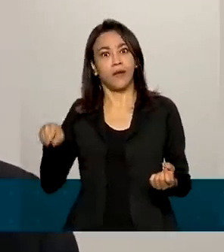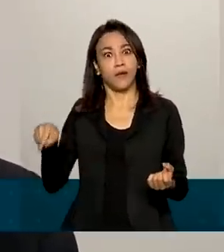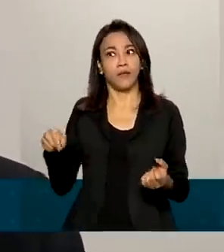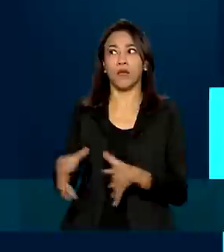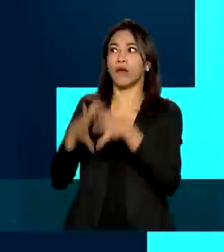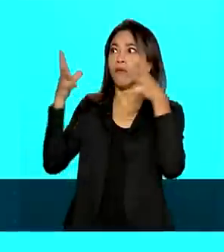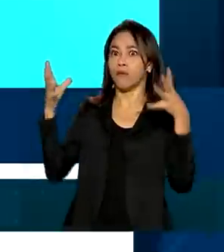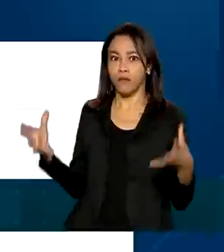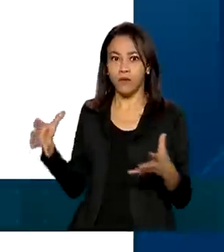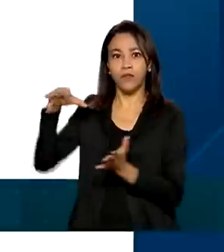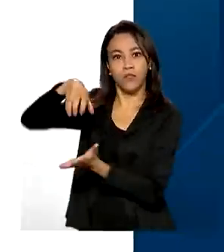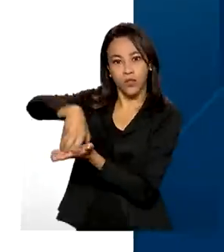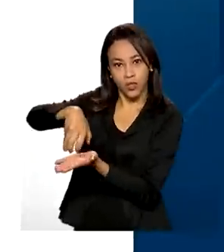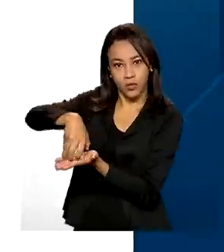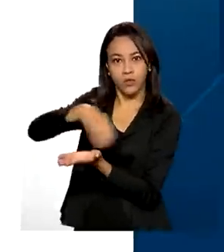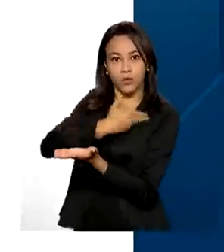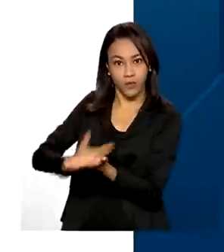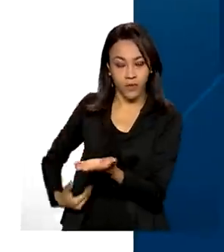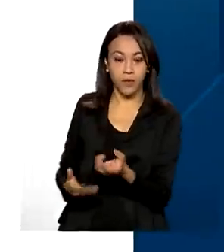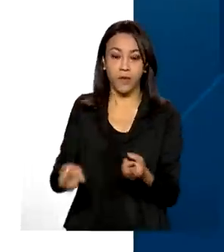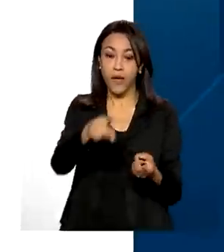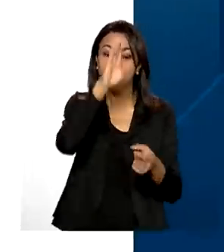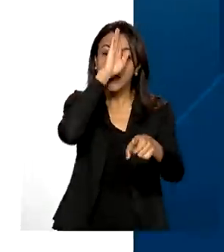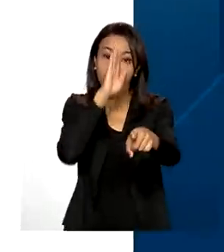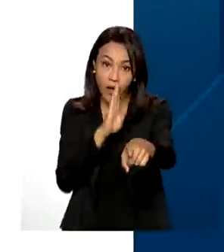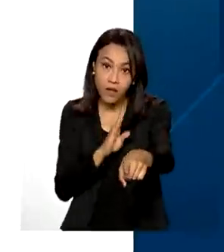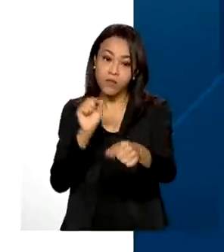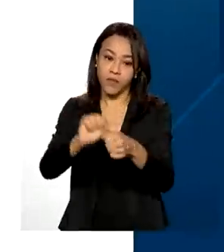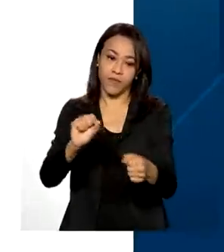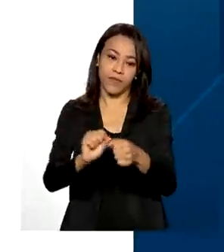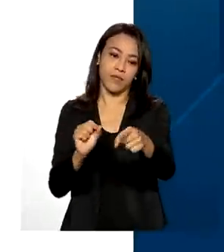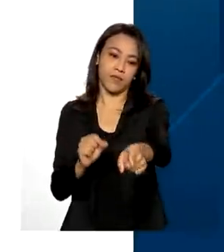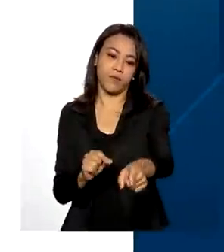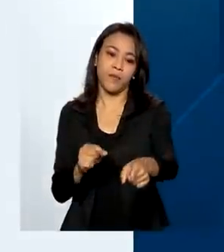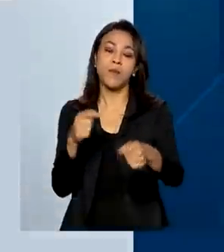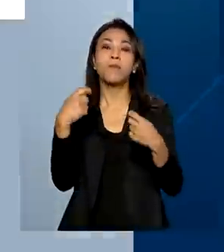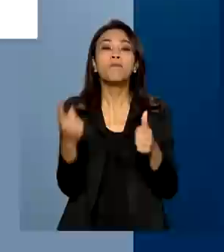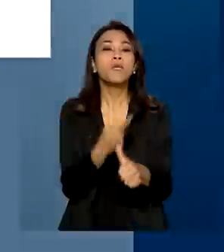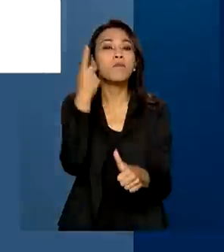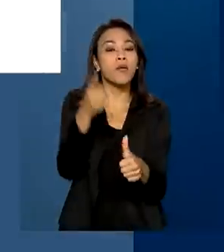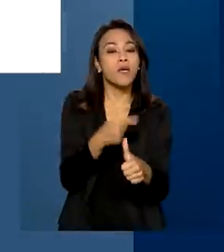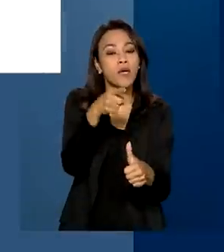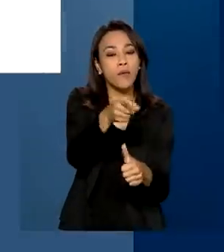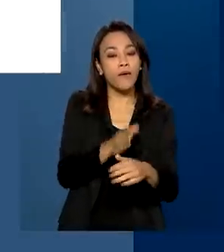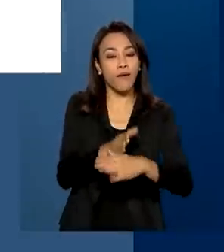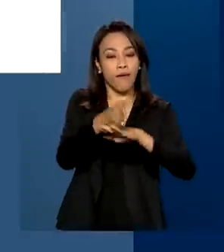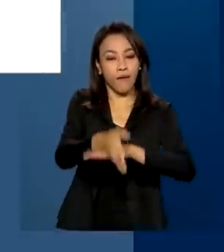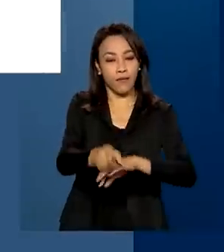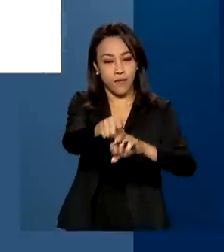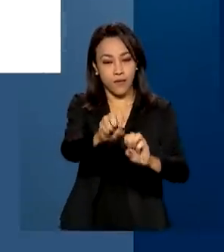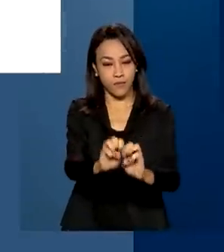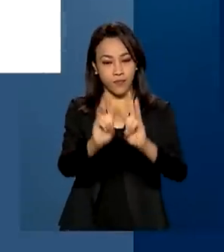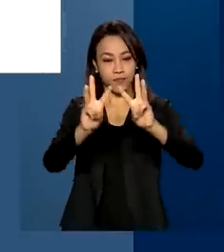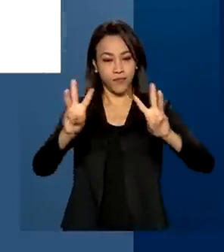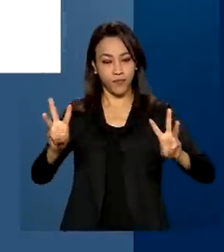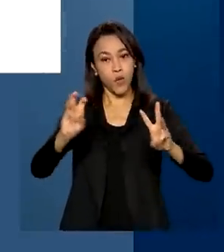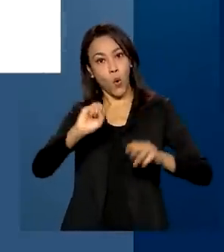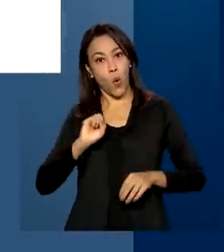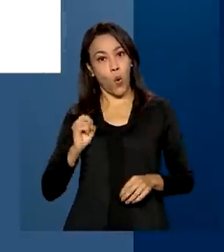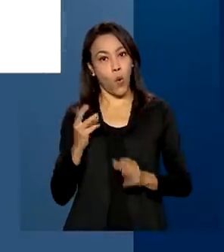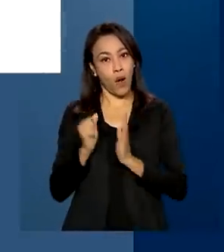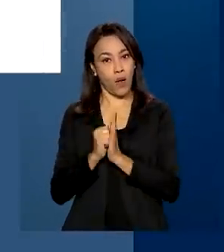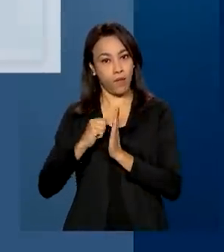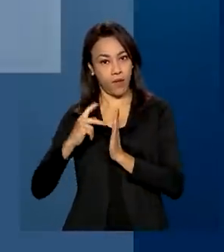grandes. A assinatura eletrônica é gratuita. Para fazê-la, você deve acessar o portal ou o aplicativo gov